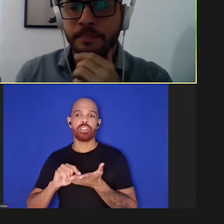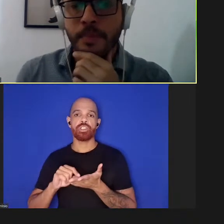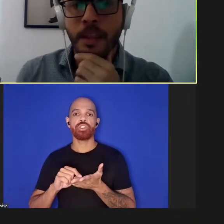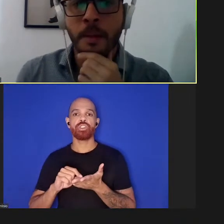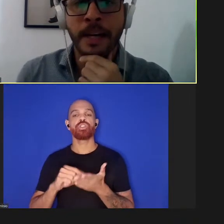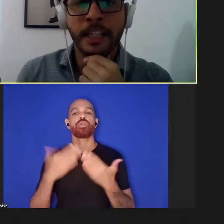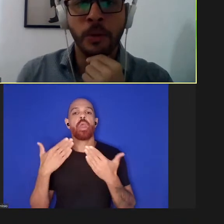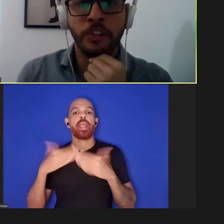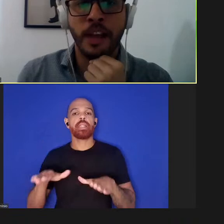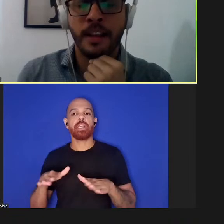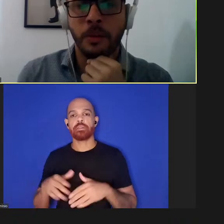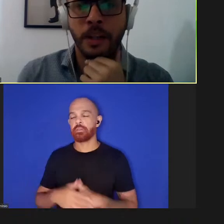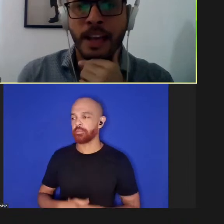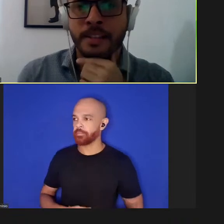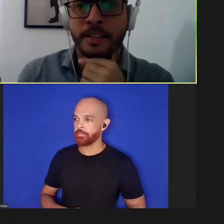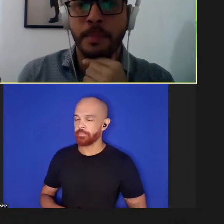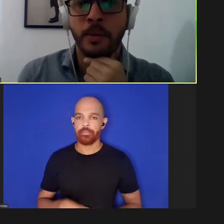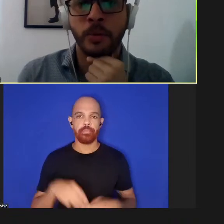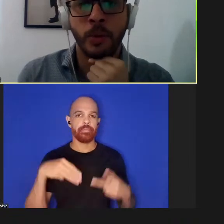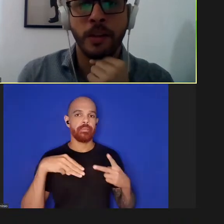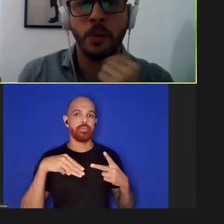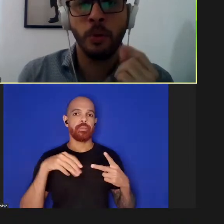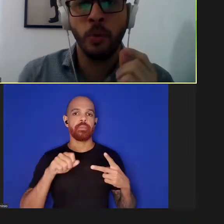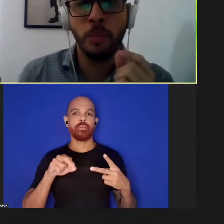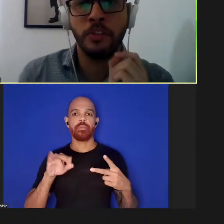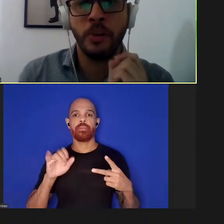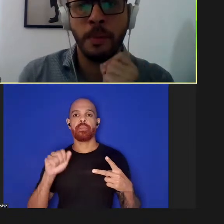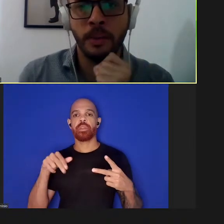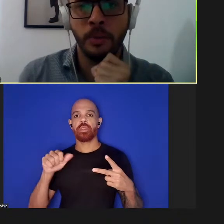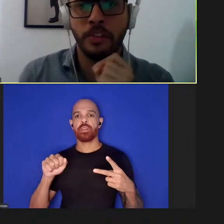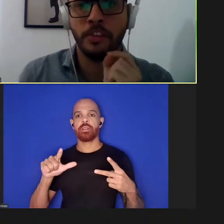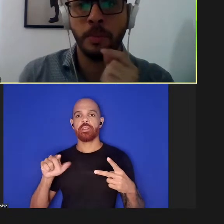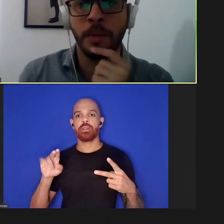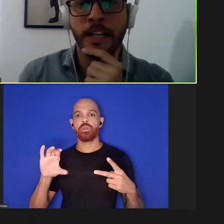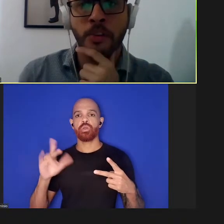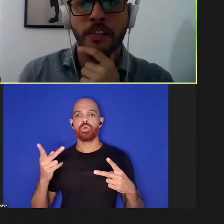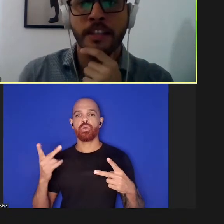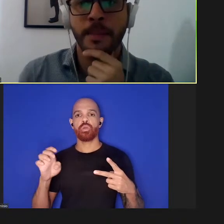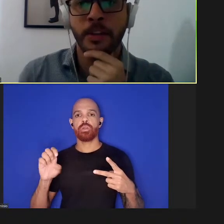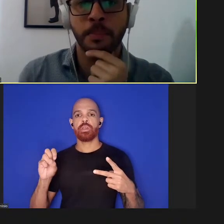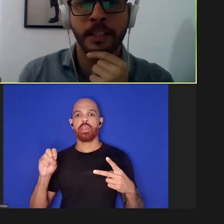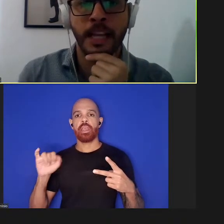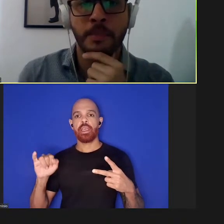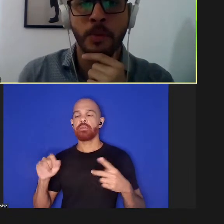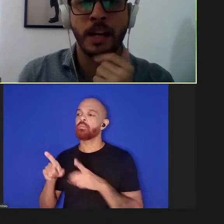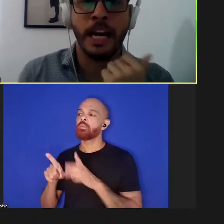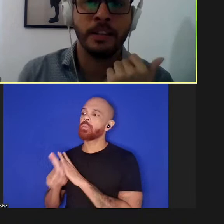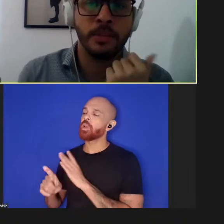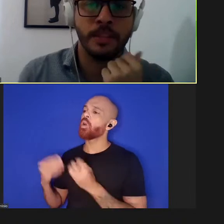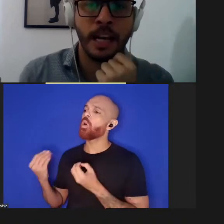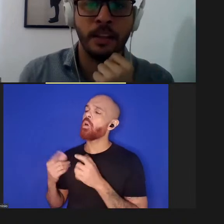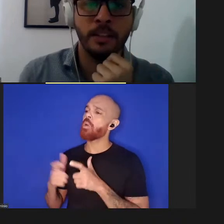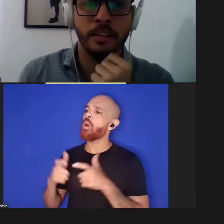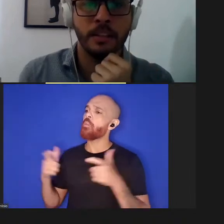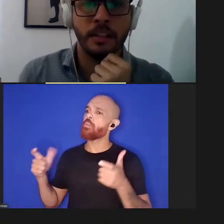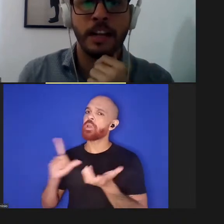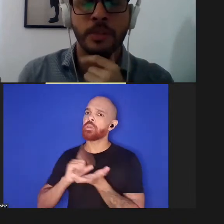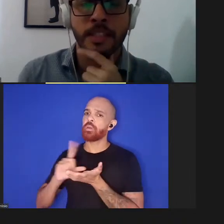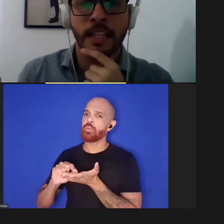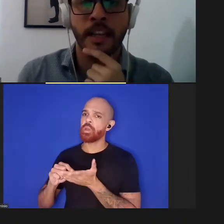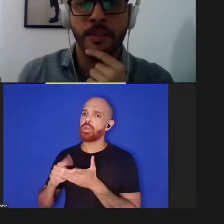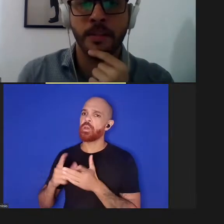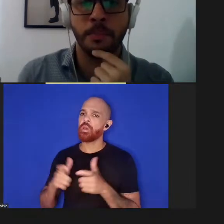Mariana Luchez do Kese perguntou como o número de aumentos de publicações nesse período de pandemia associada